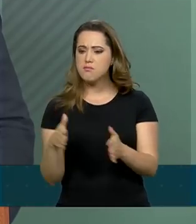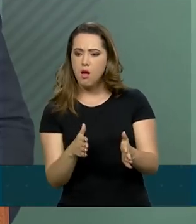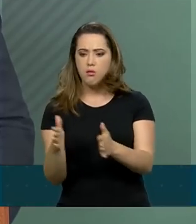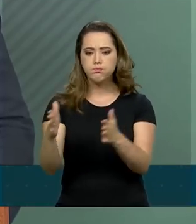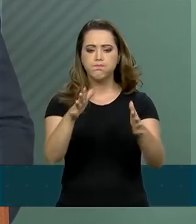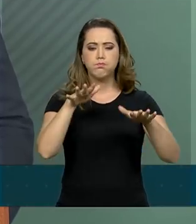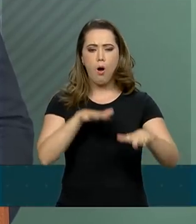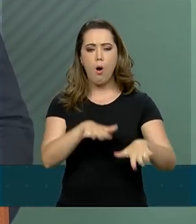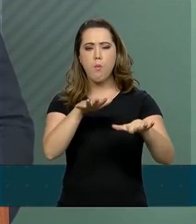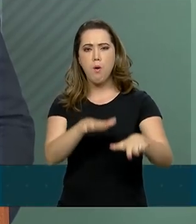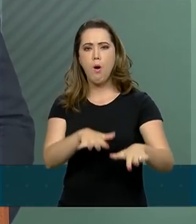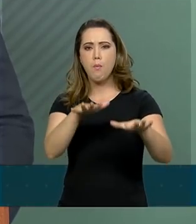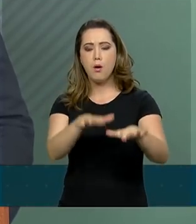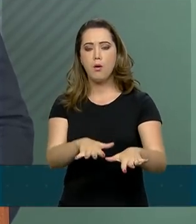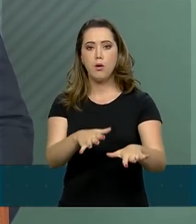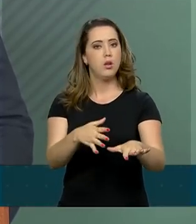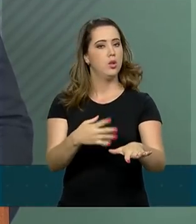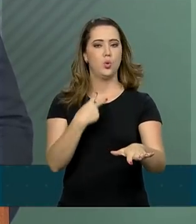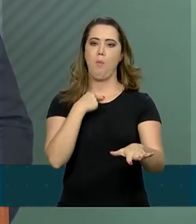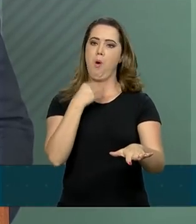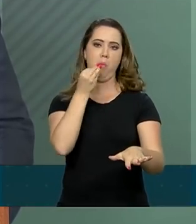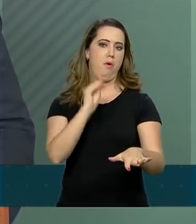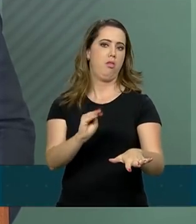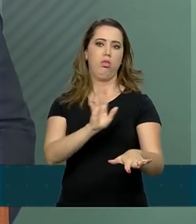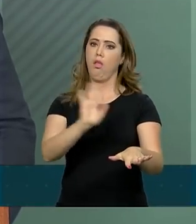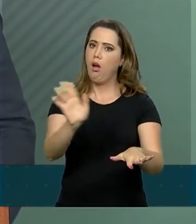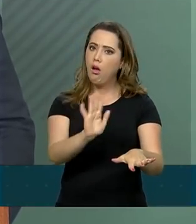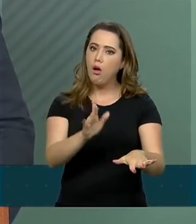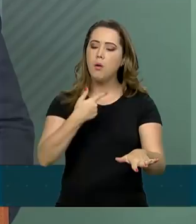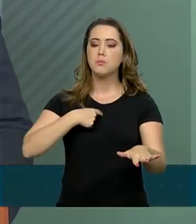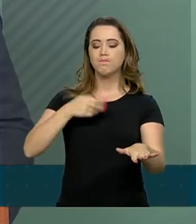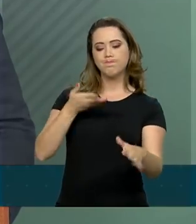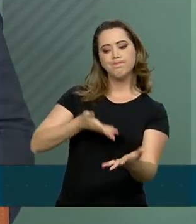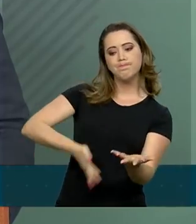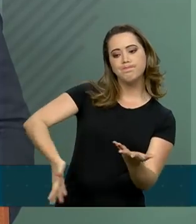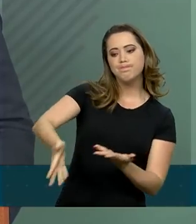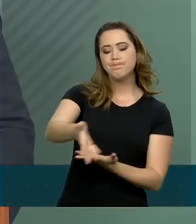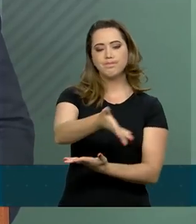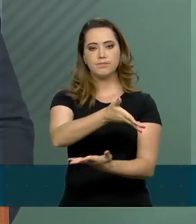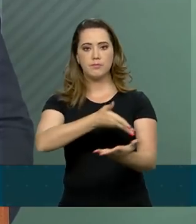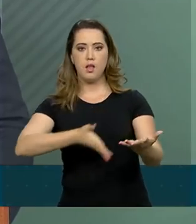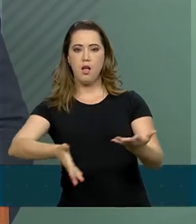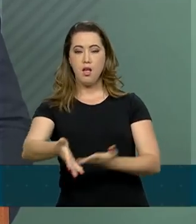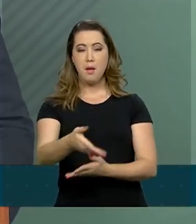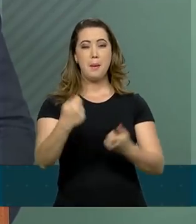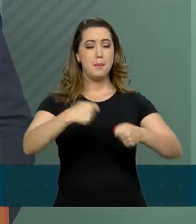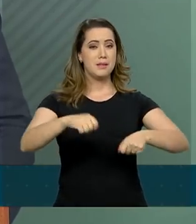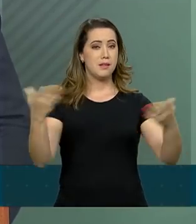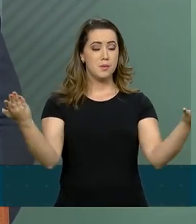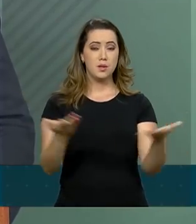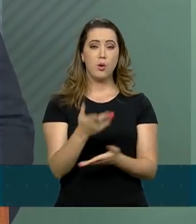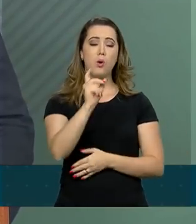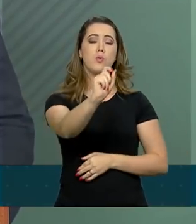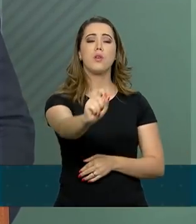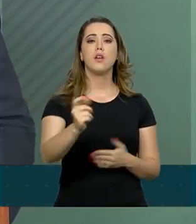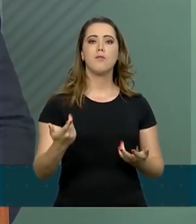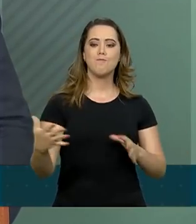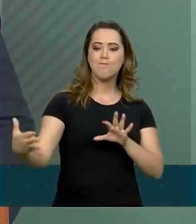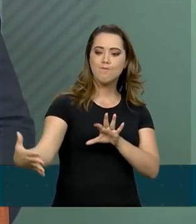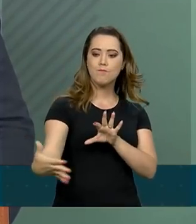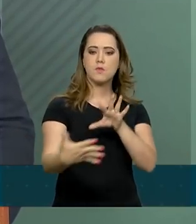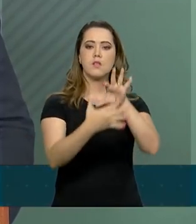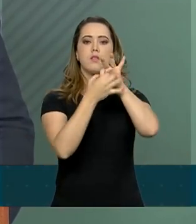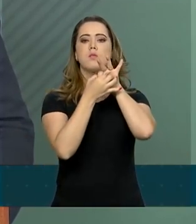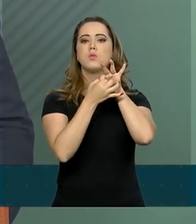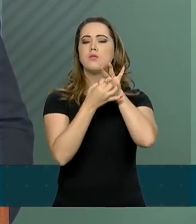hora de retribuirmos esse sentimento. O que devemos fazer agora é um pacto